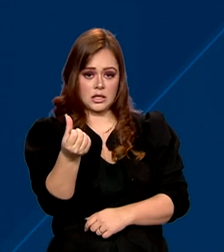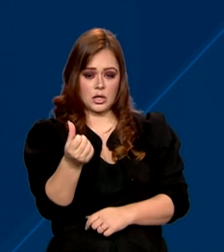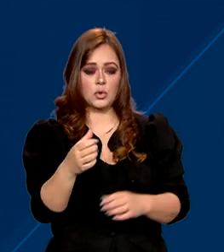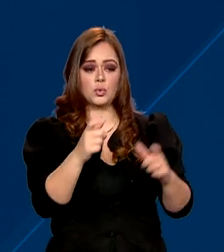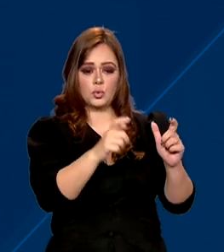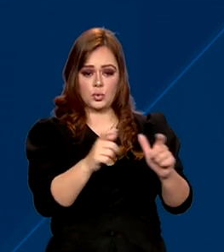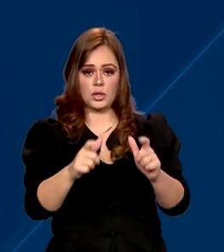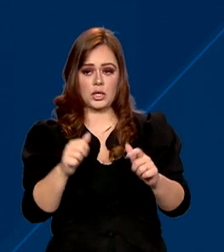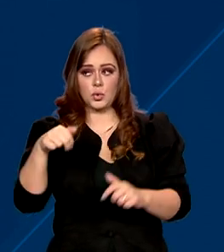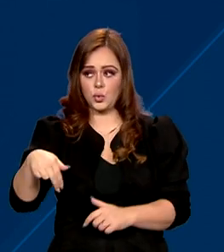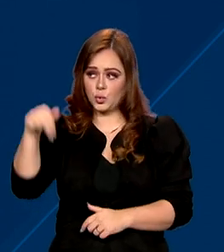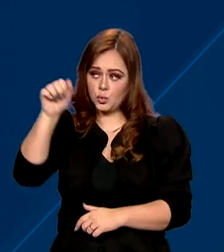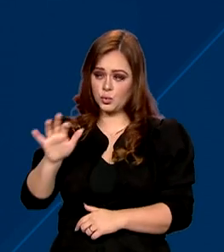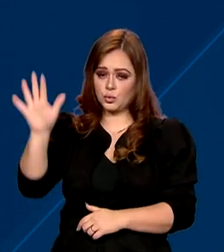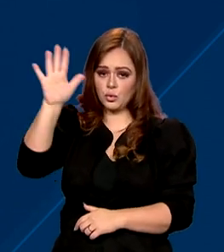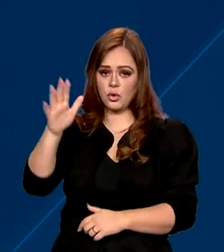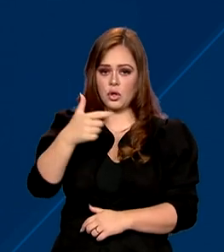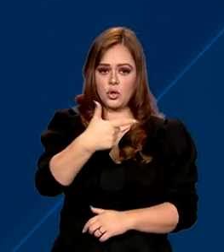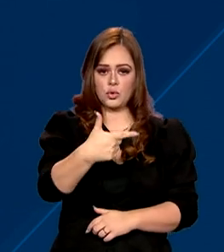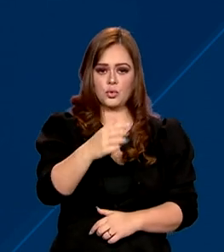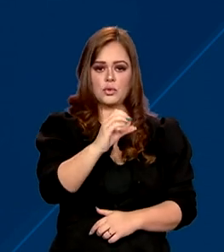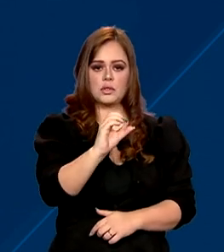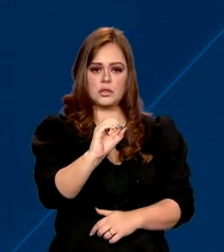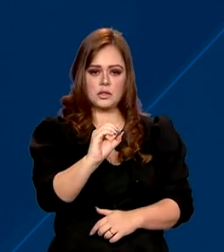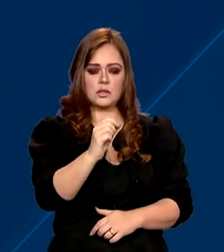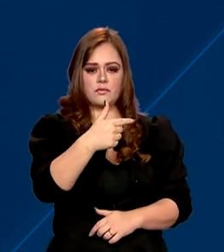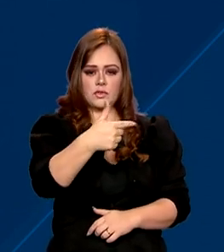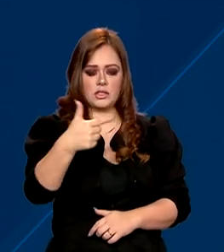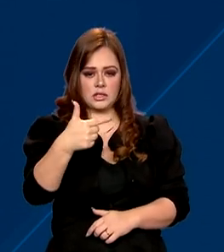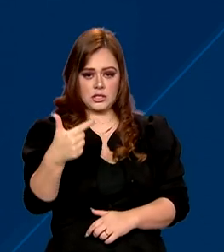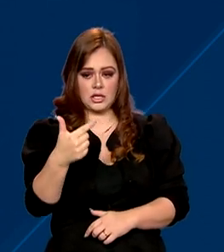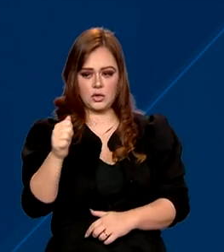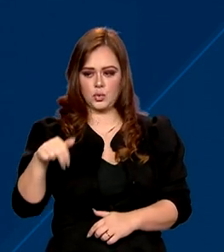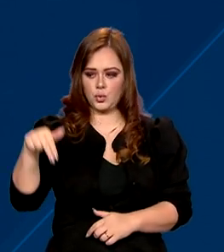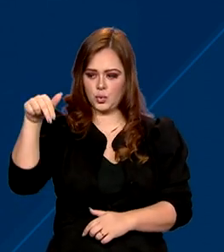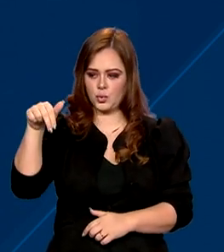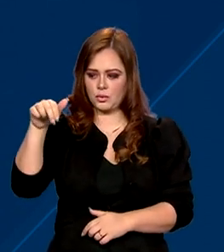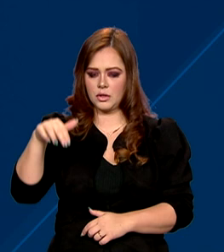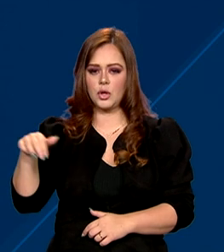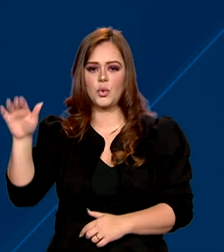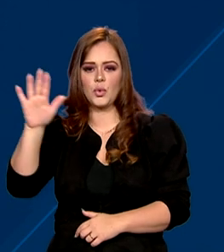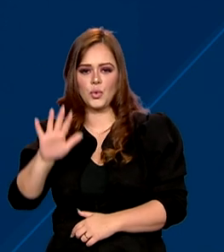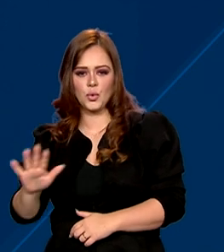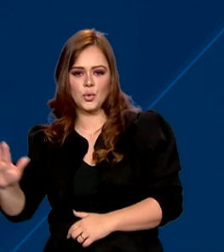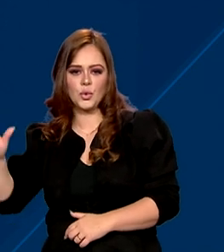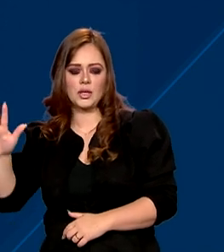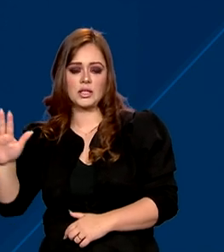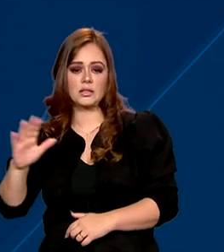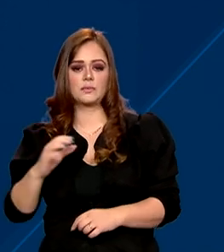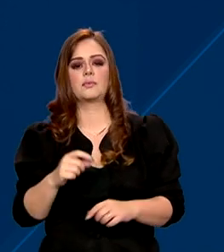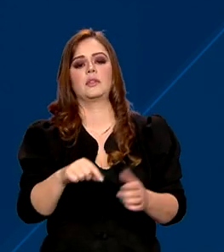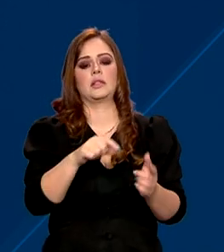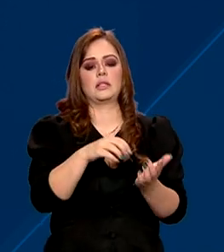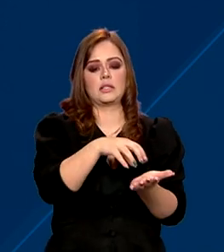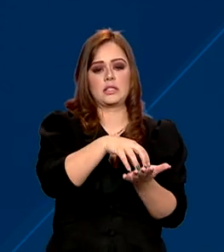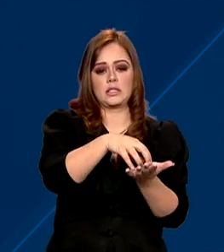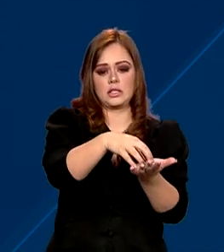região norte, 226 na região nordeste, 67 no centro-oeste,